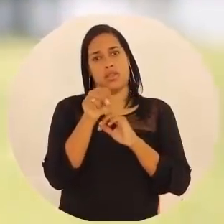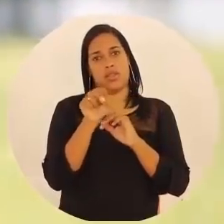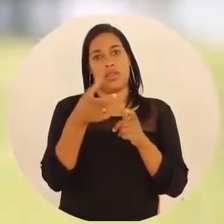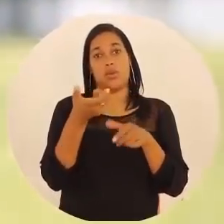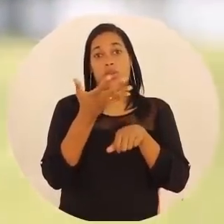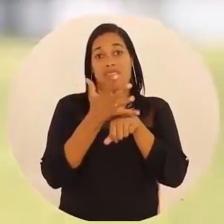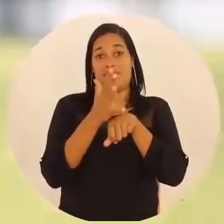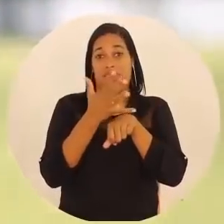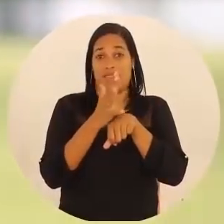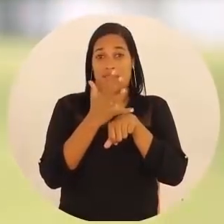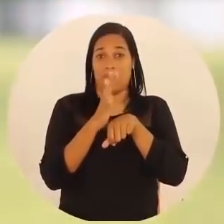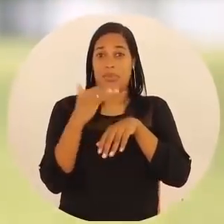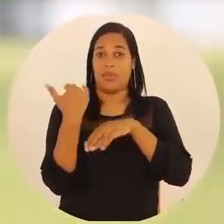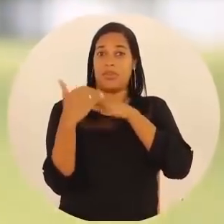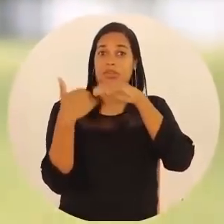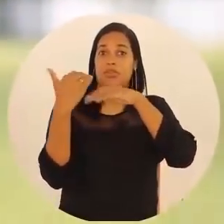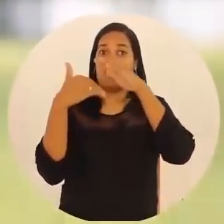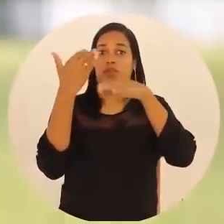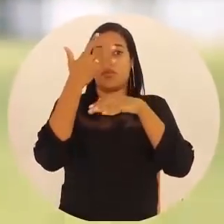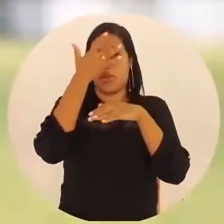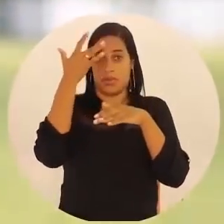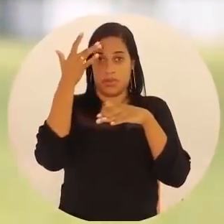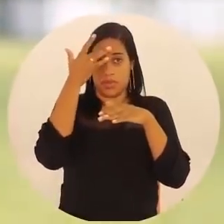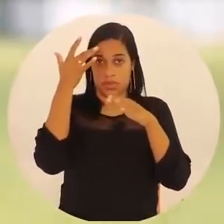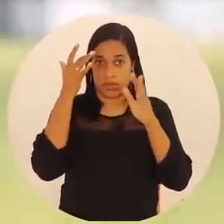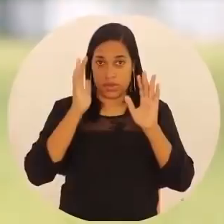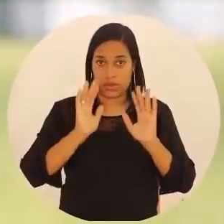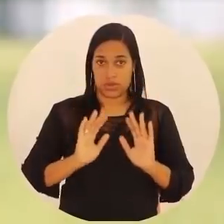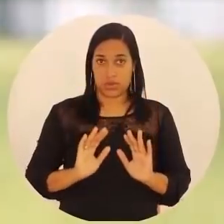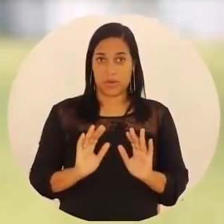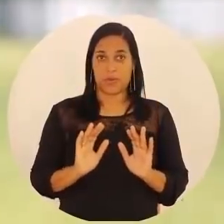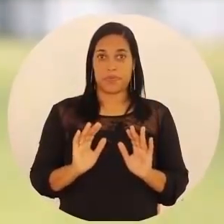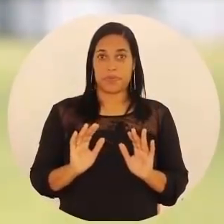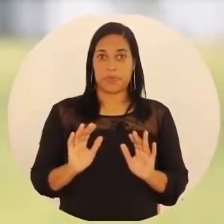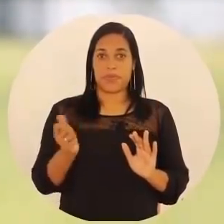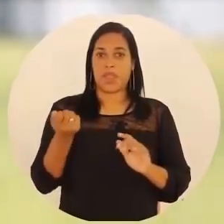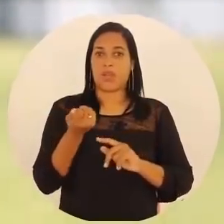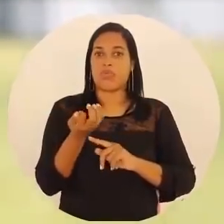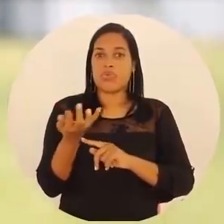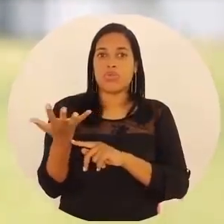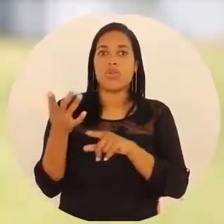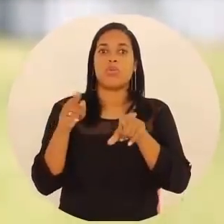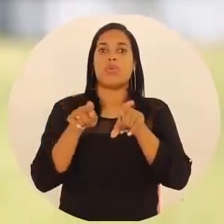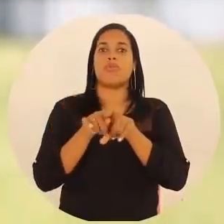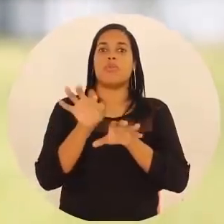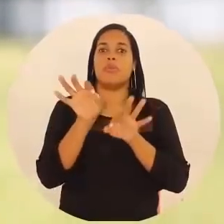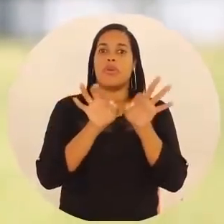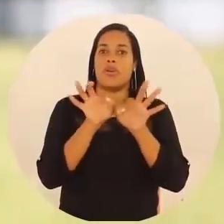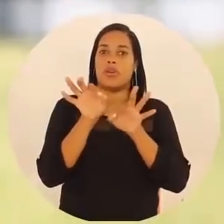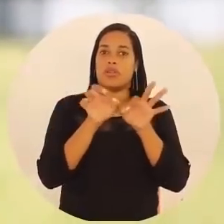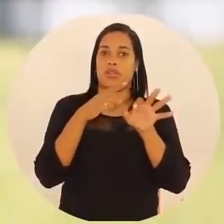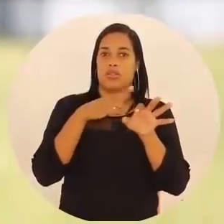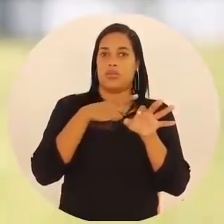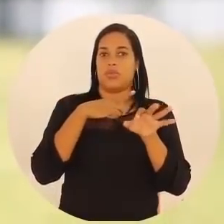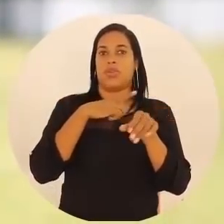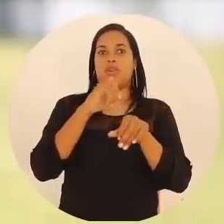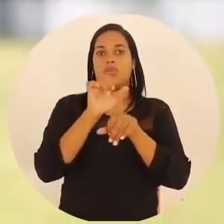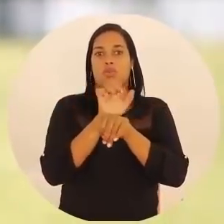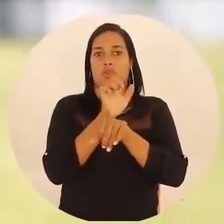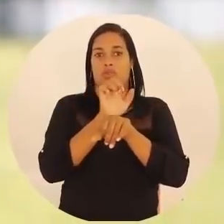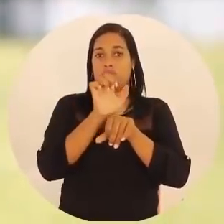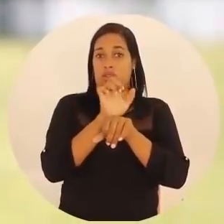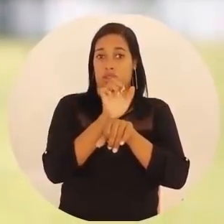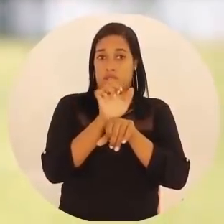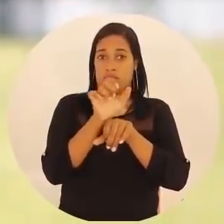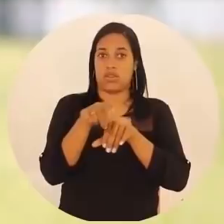treinamento e do desenvolvimento de pessoas, ele promove, a organização tem lá a sua estratégia